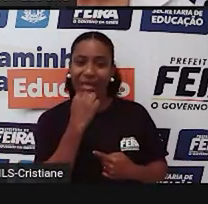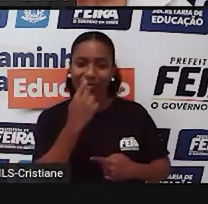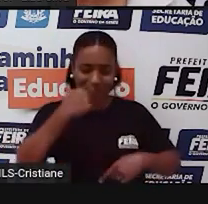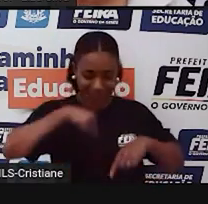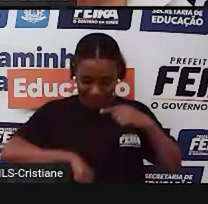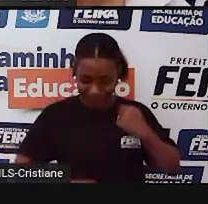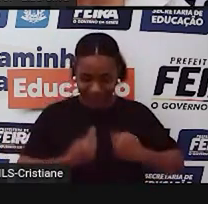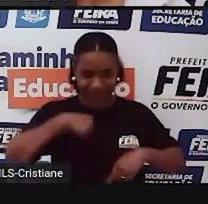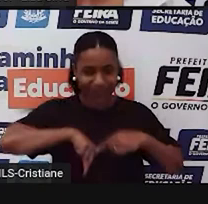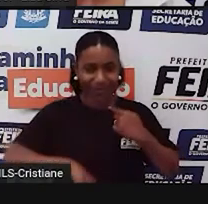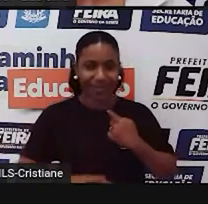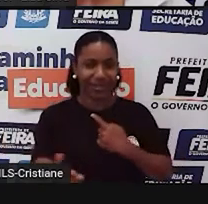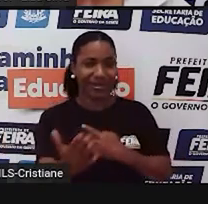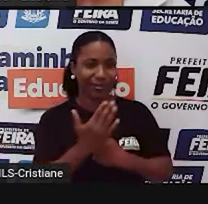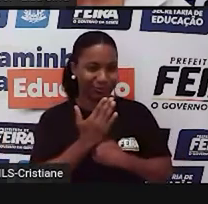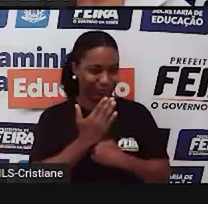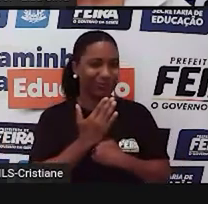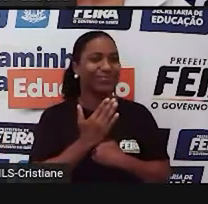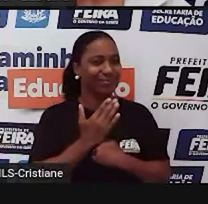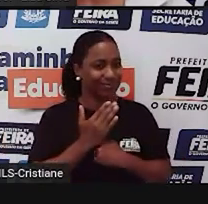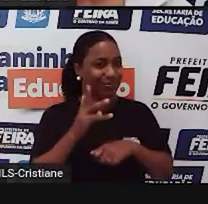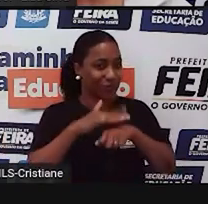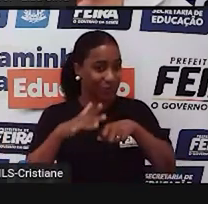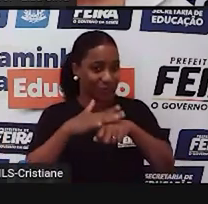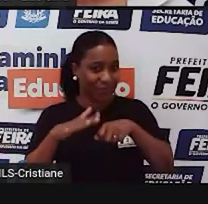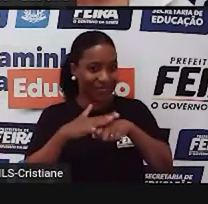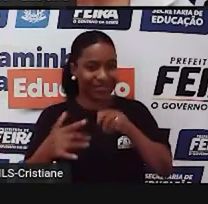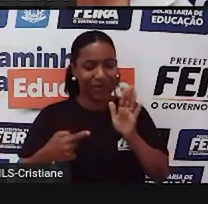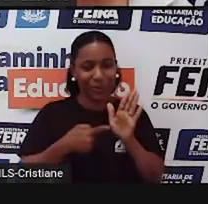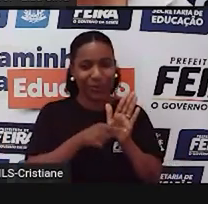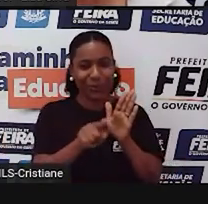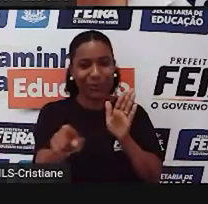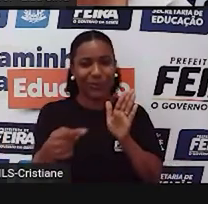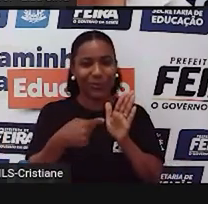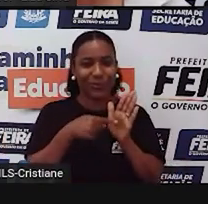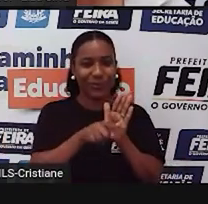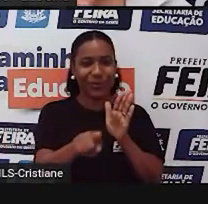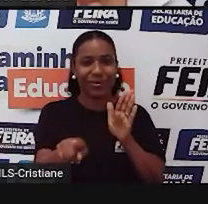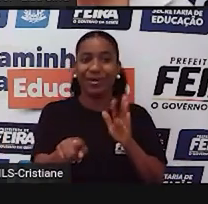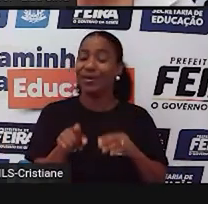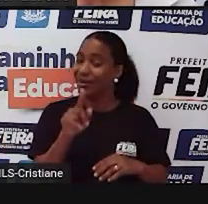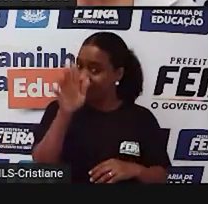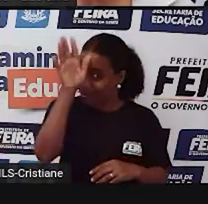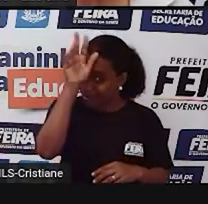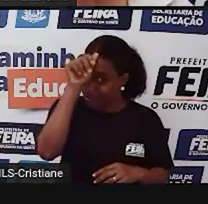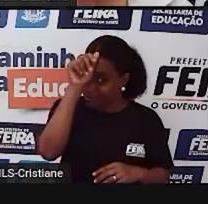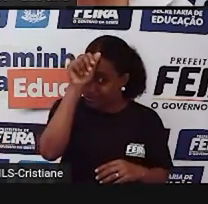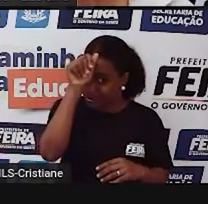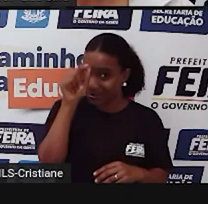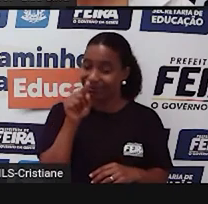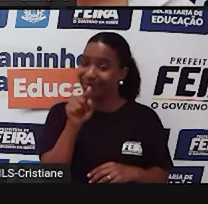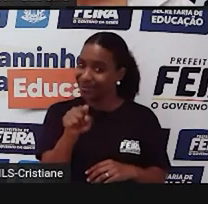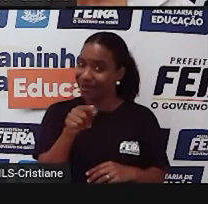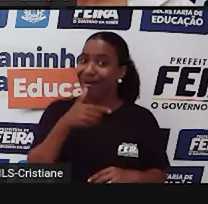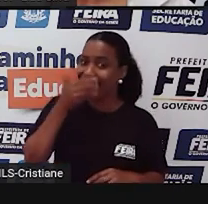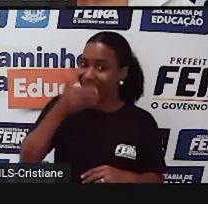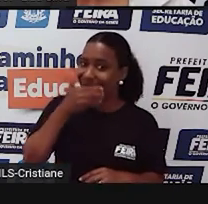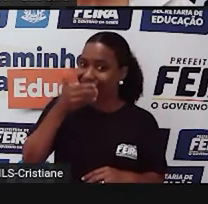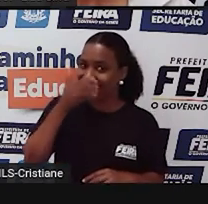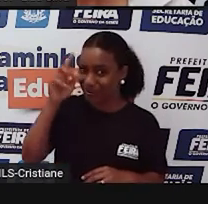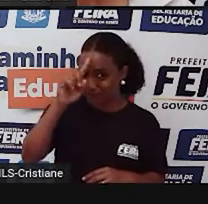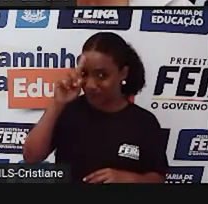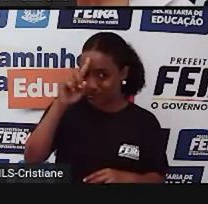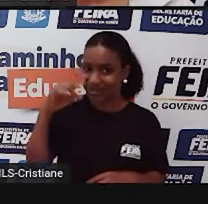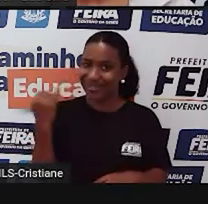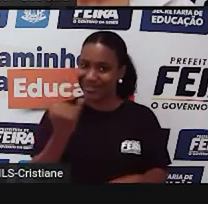afastem do organismo humano, ok? Aprendam isso, tá, se vocês não sabiam, claro. Number